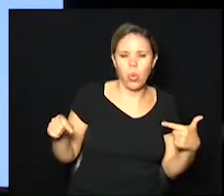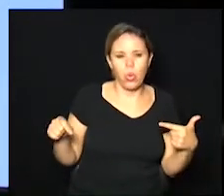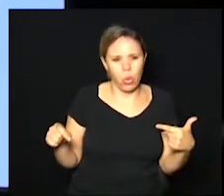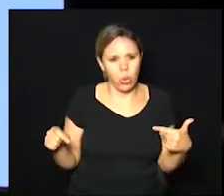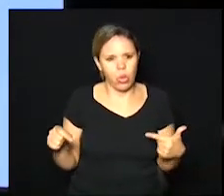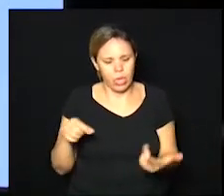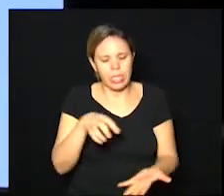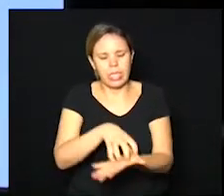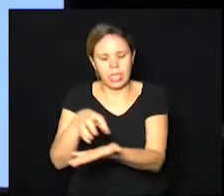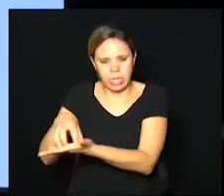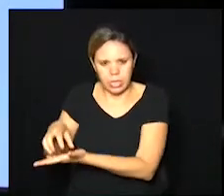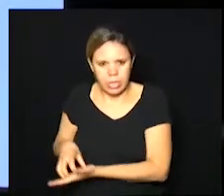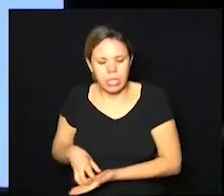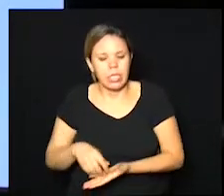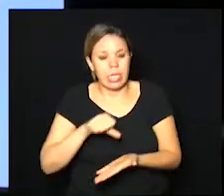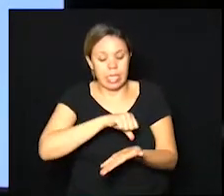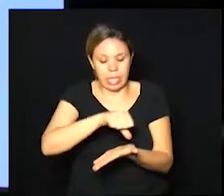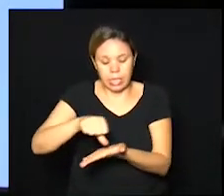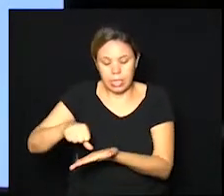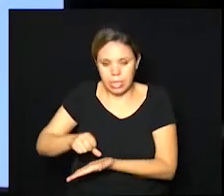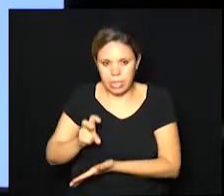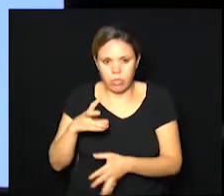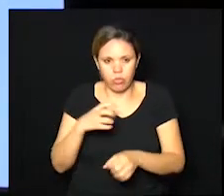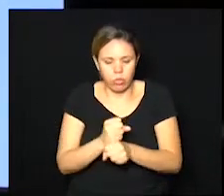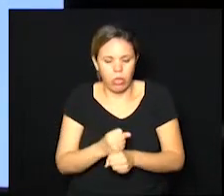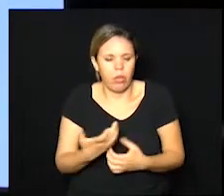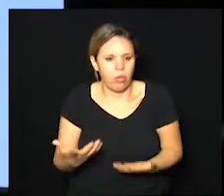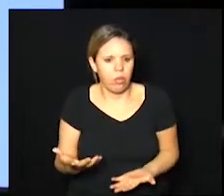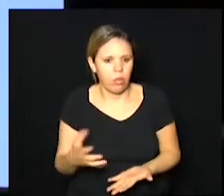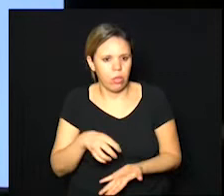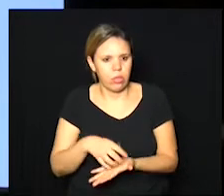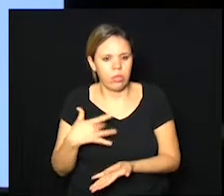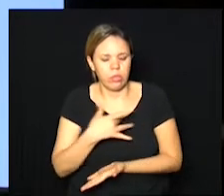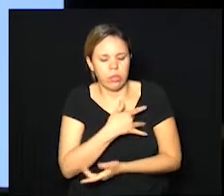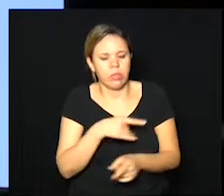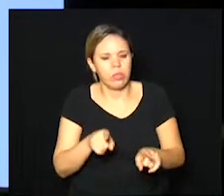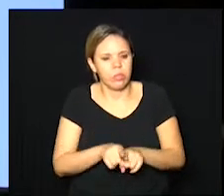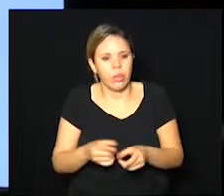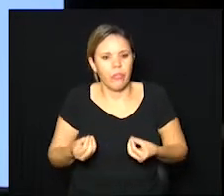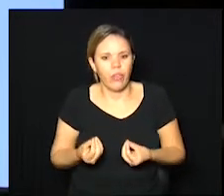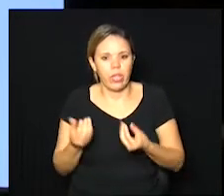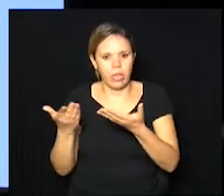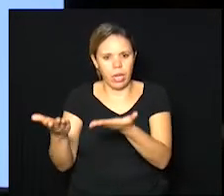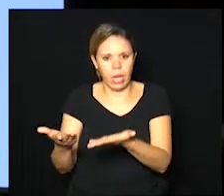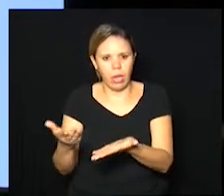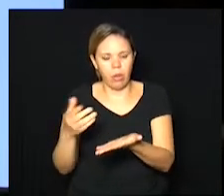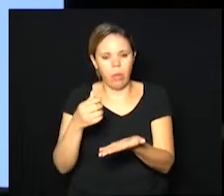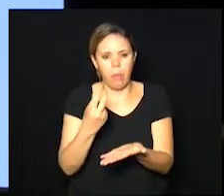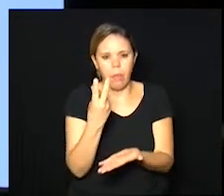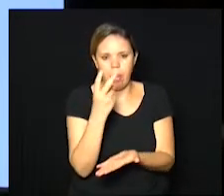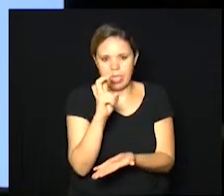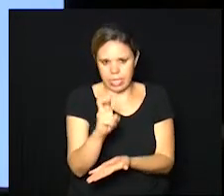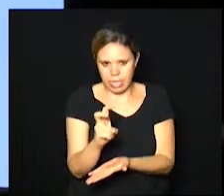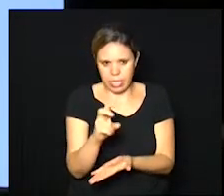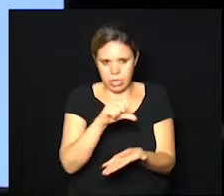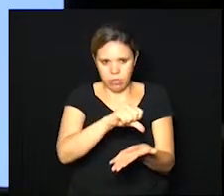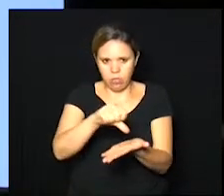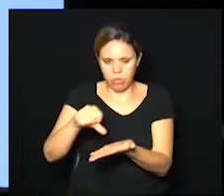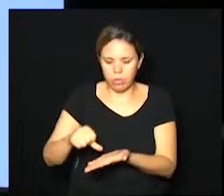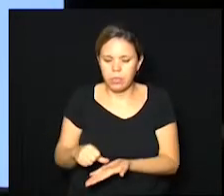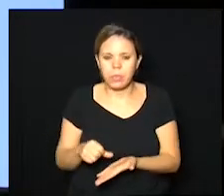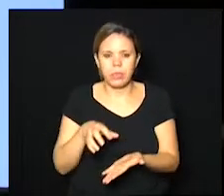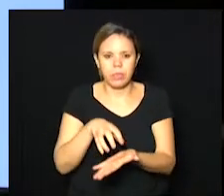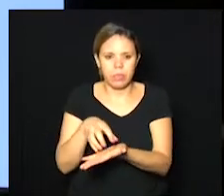centros de saúde, unidades básicas de saúde, então foi entregue para cada distrito, para cada centro de saúde quais